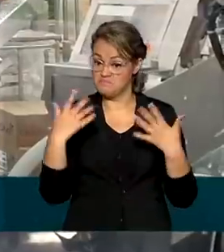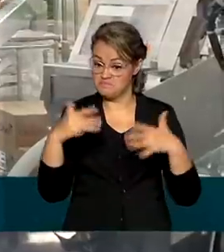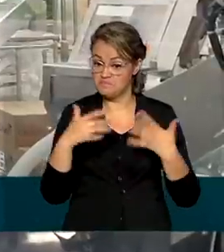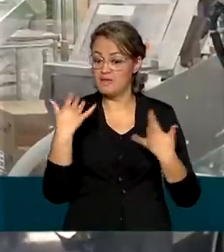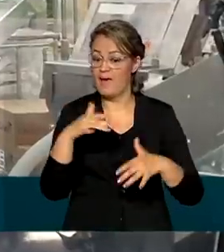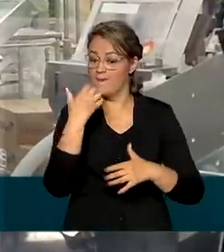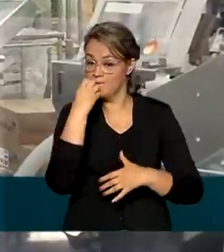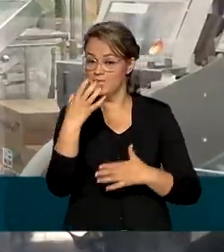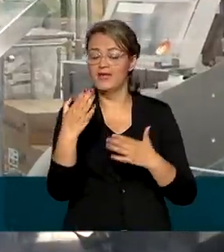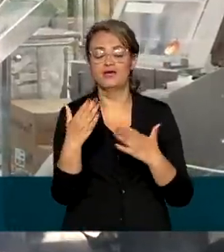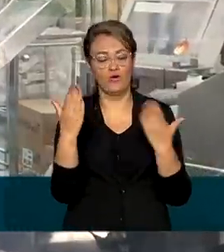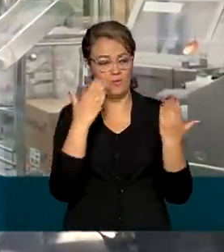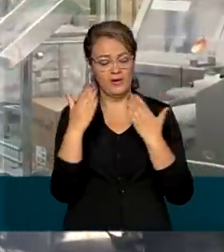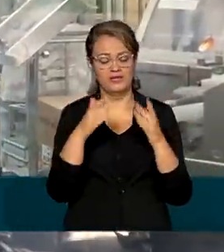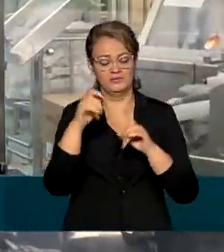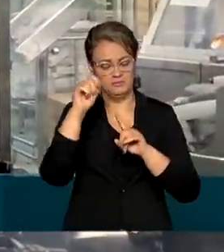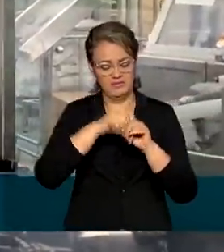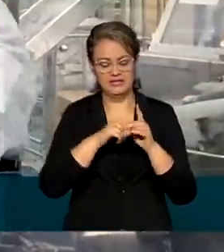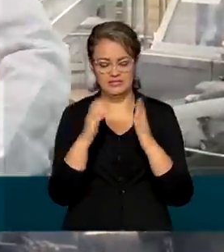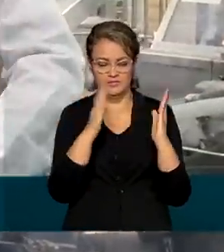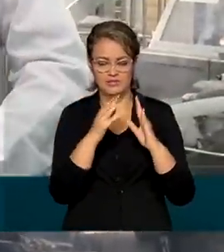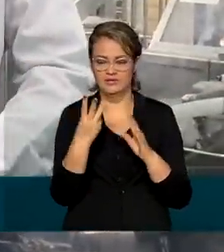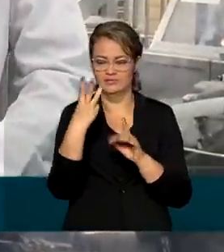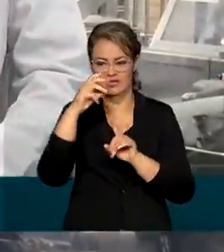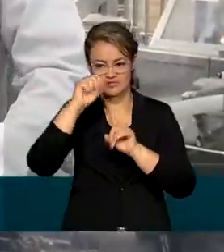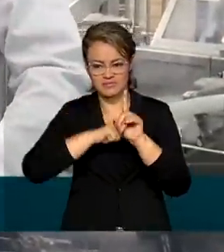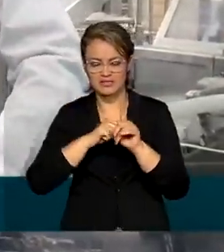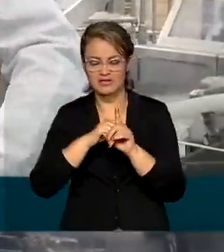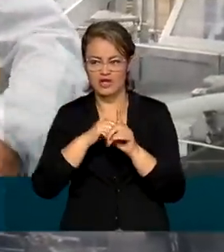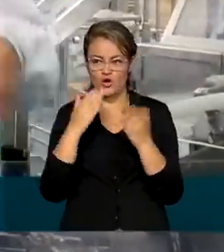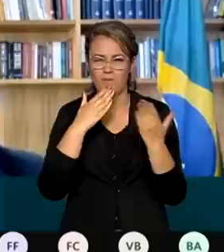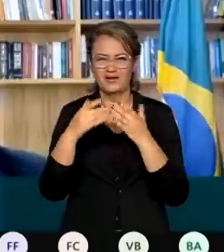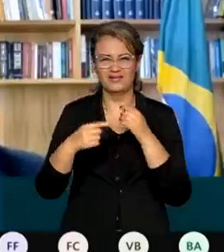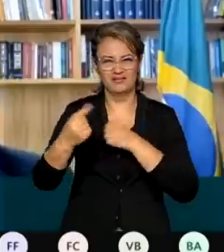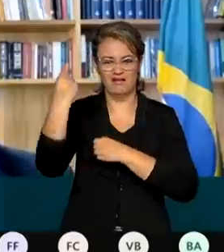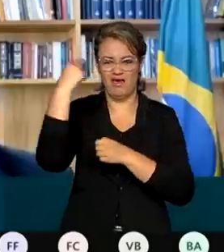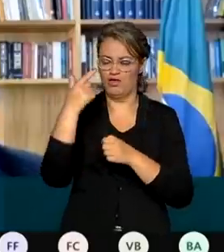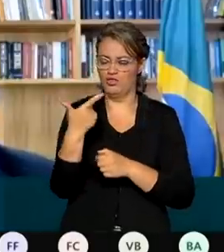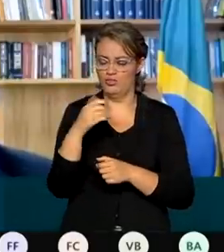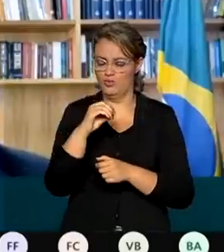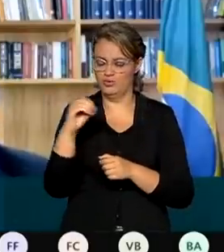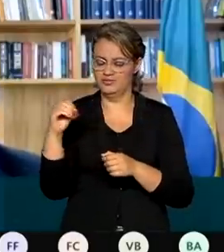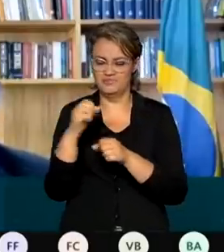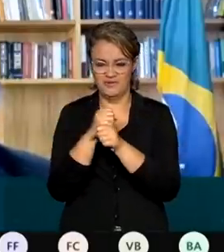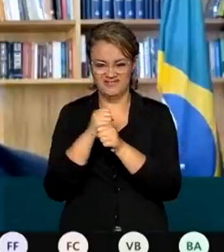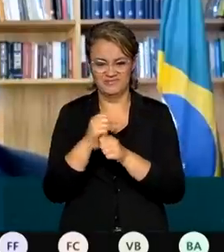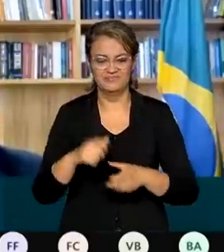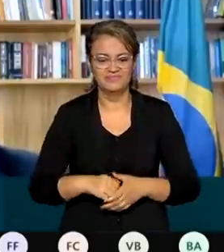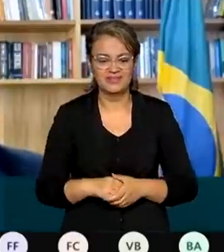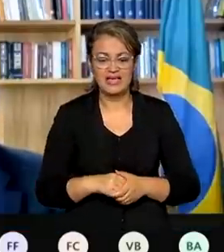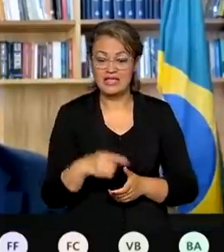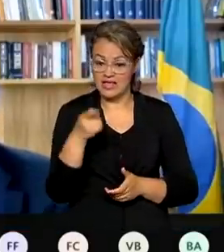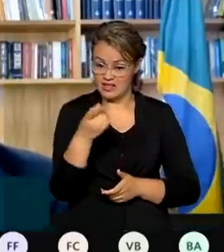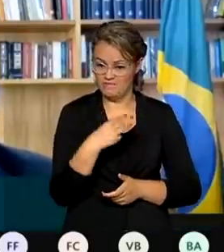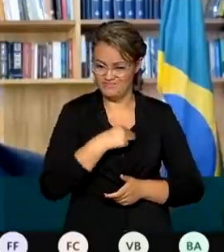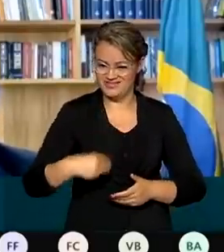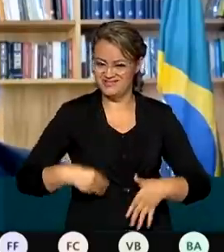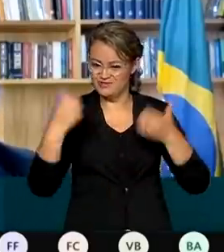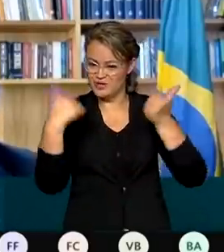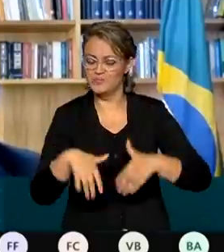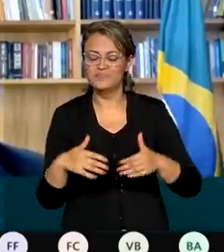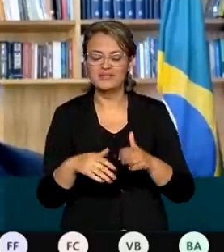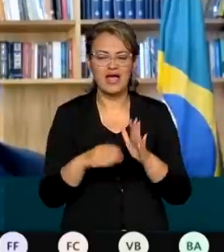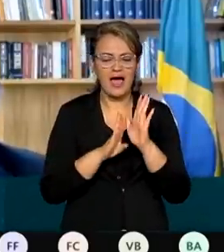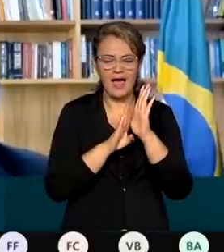desempenhos para o mês e para o trimestre desde o ano 2000. Os índices de atividade econômica do Banco Central